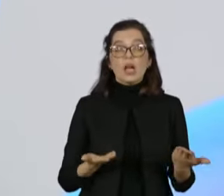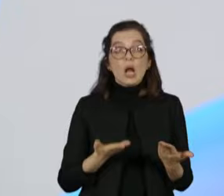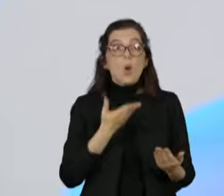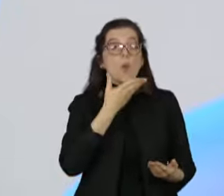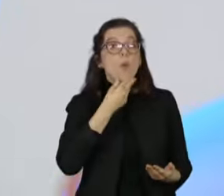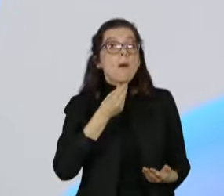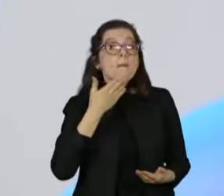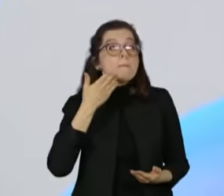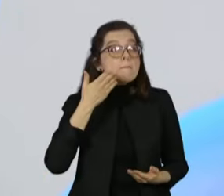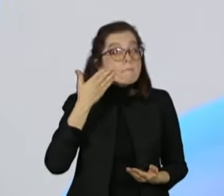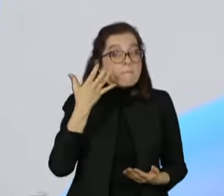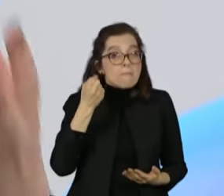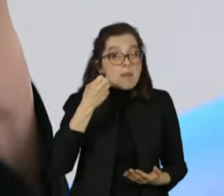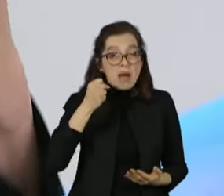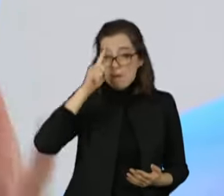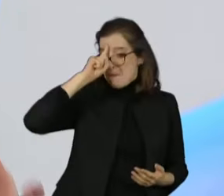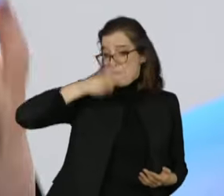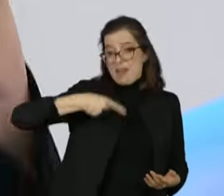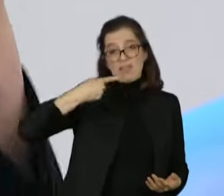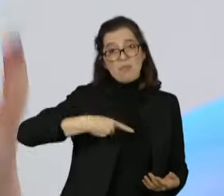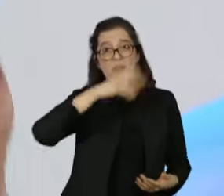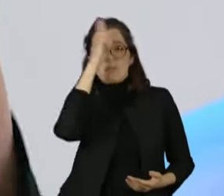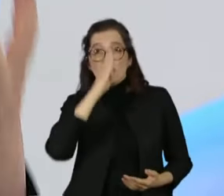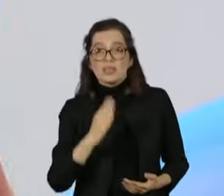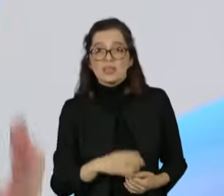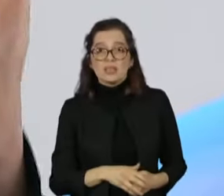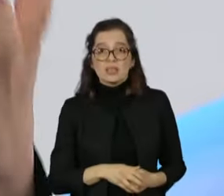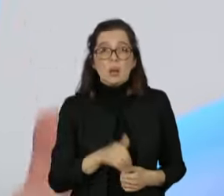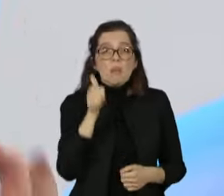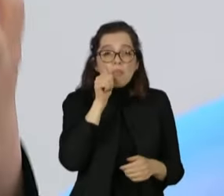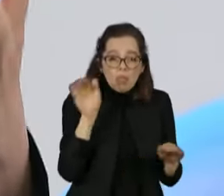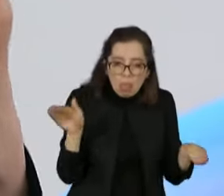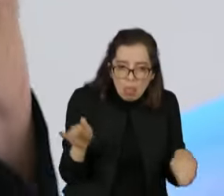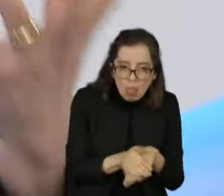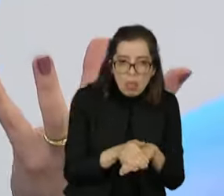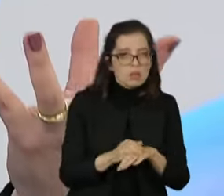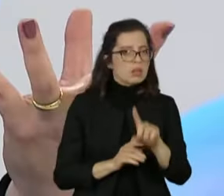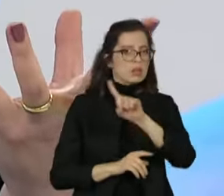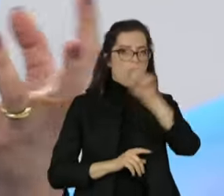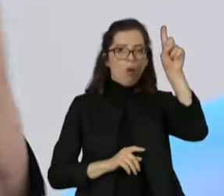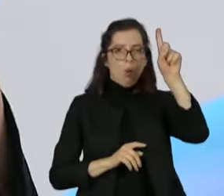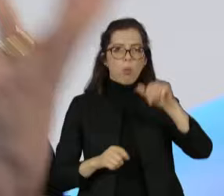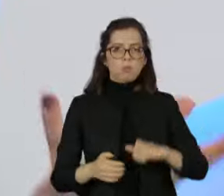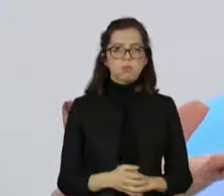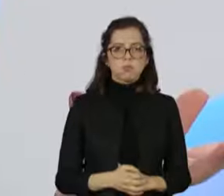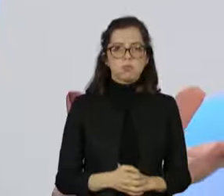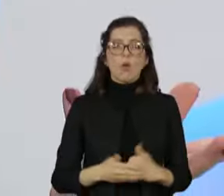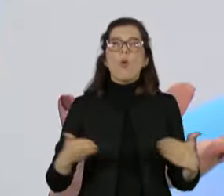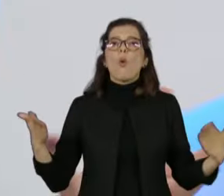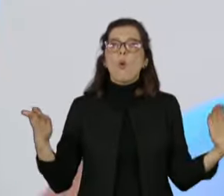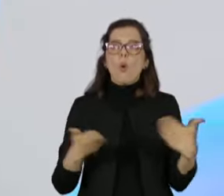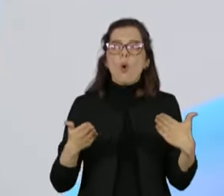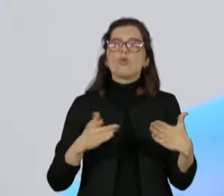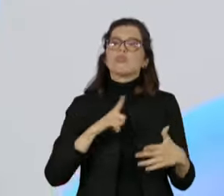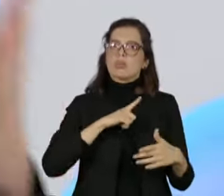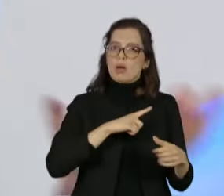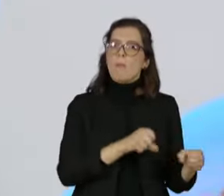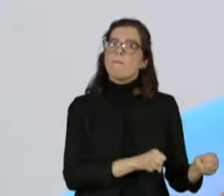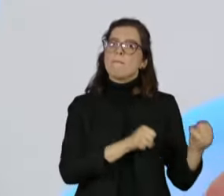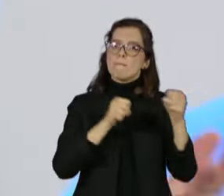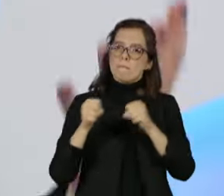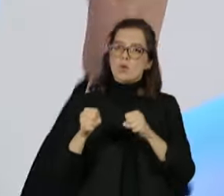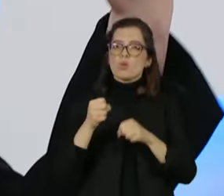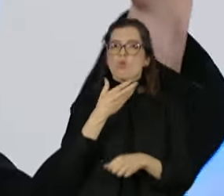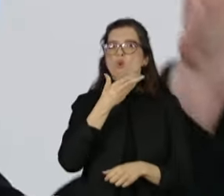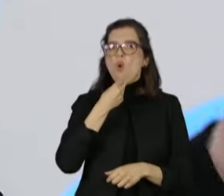Não chego a ponto de falar de submissão. Estou dizendo que hoje o poder está centrado em homens brancos, sem dúvida nenhuma. E isso